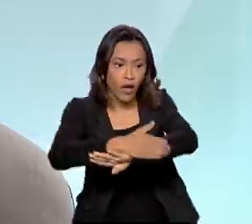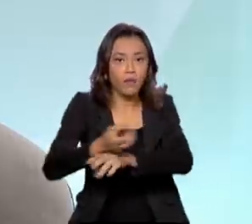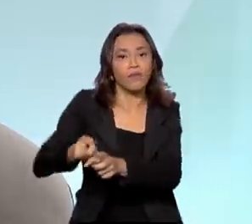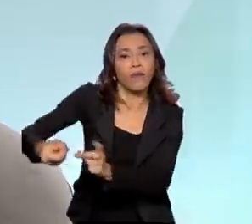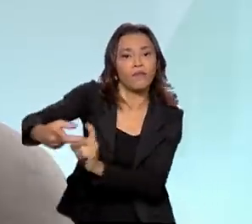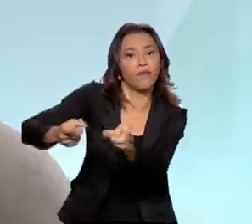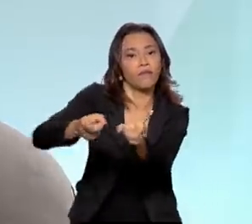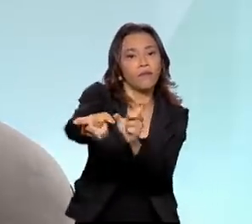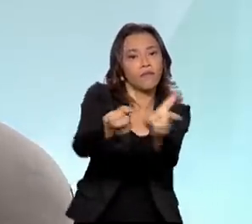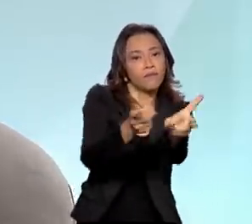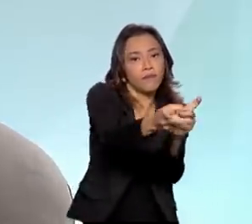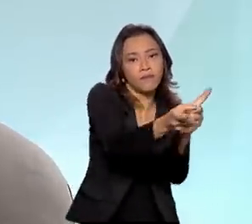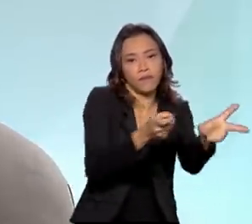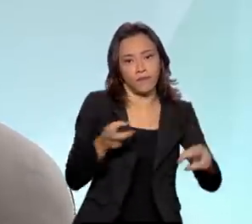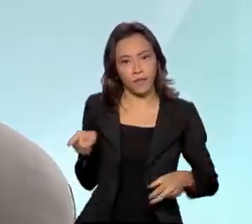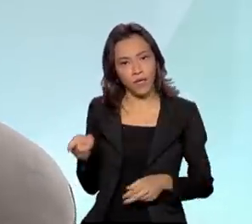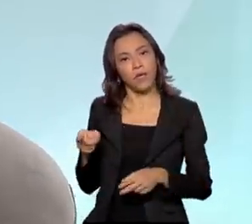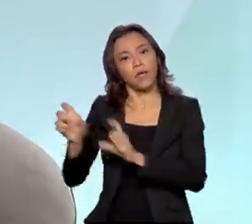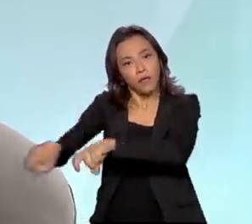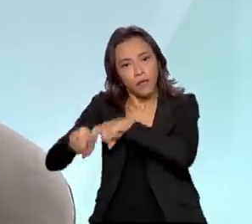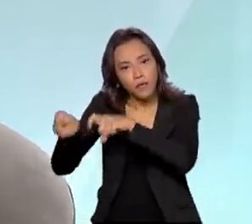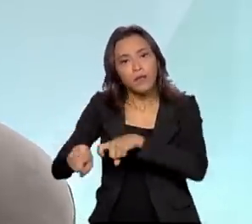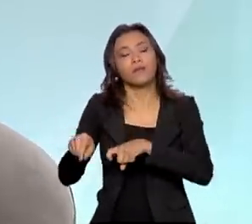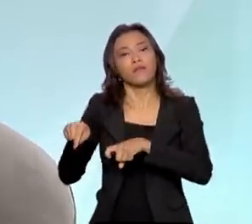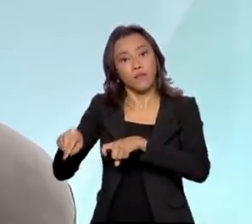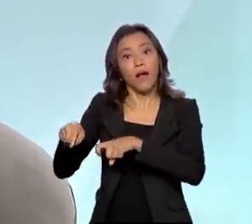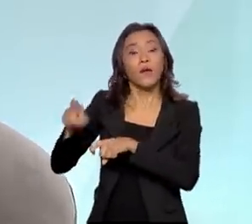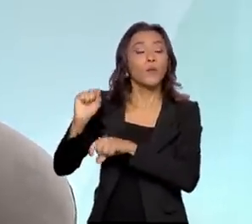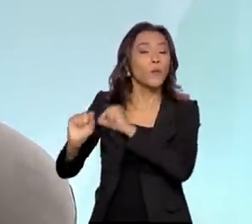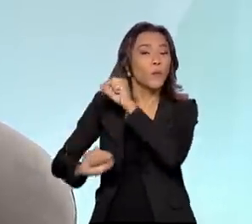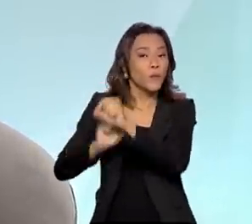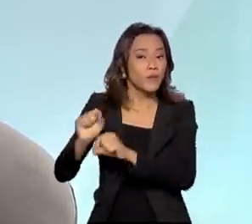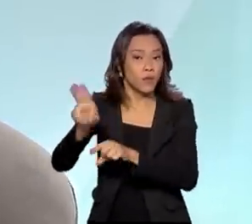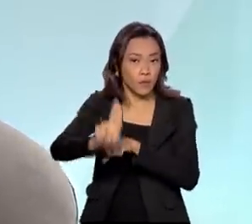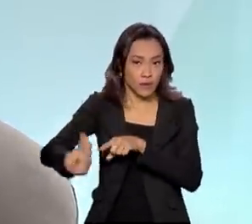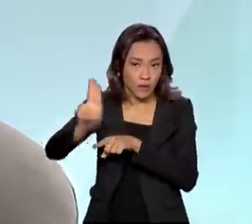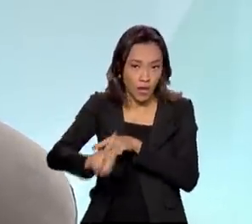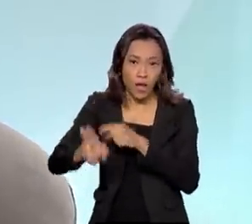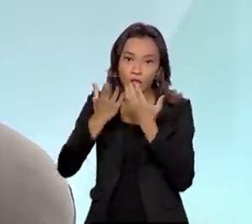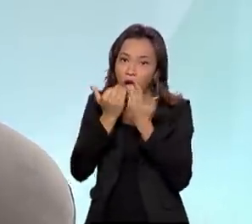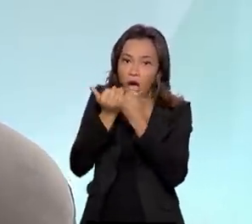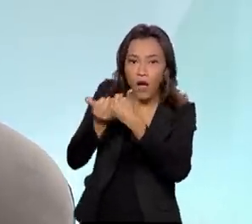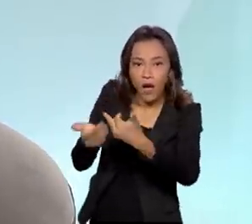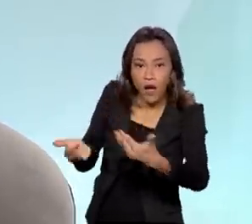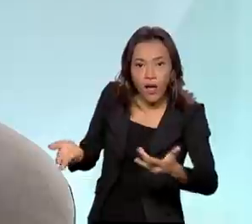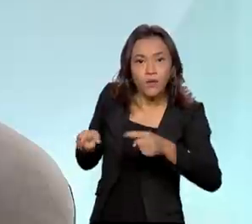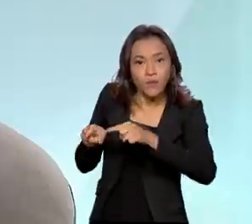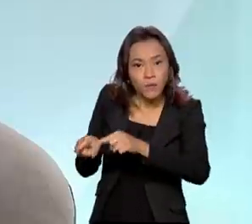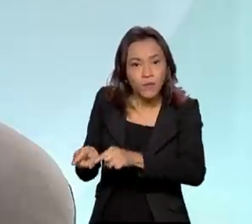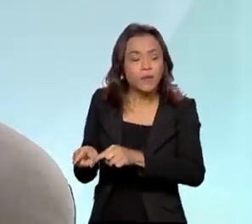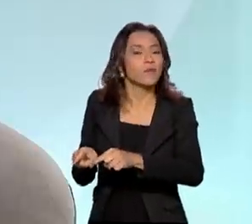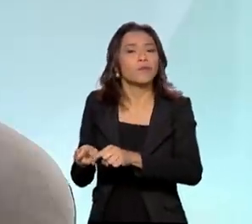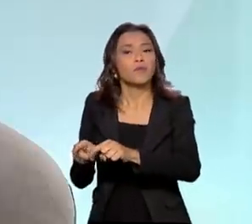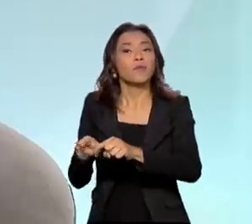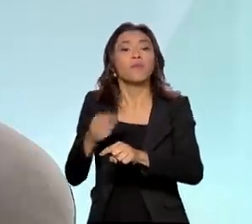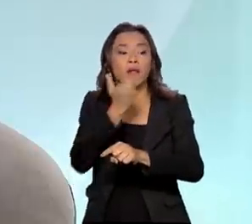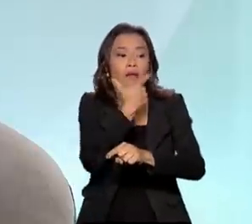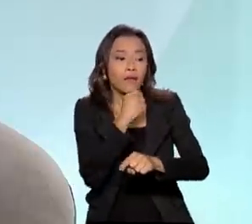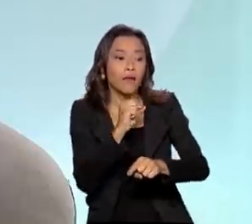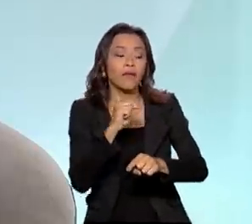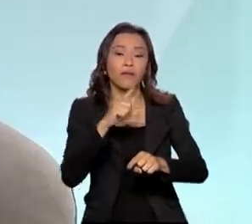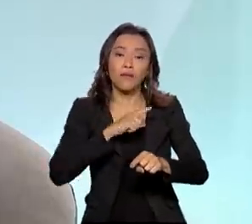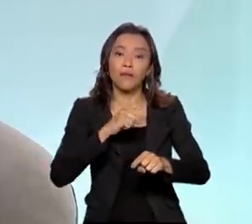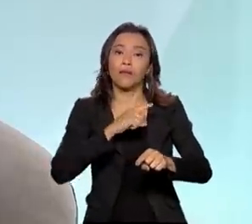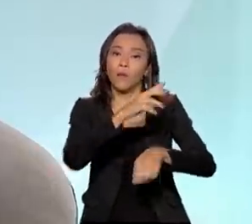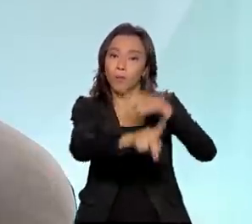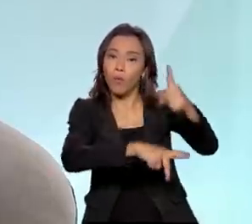produtos vão justamente retroalimentar, eles vão servir como destinatário para a população em situação de vulnerabilidade